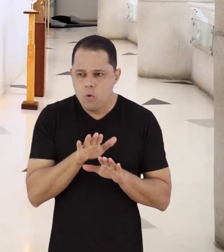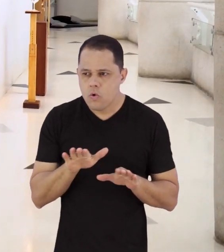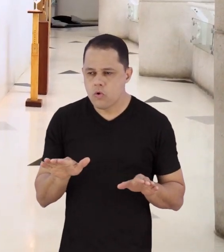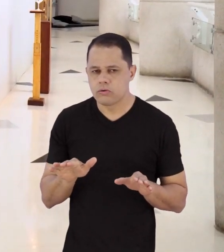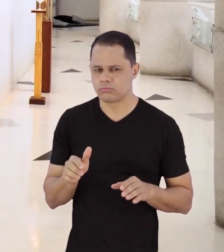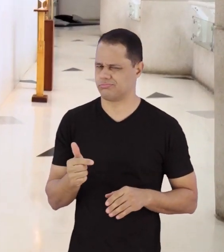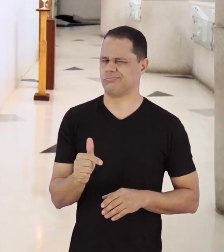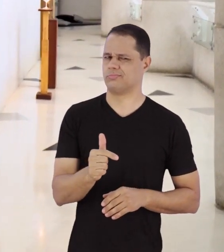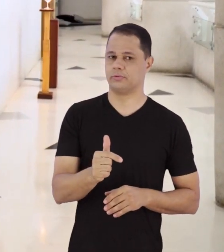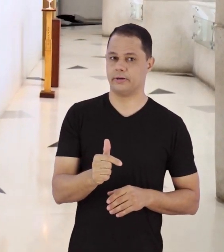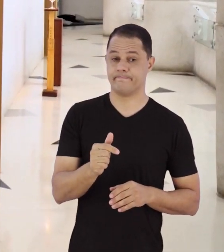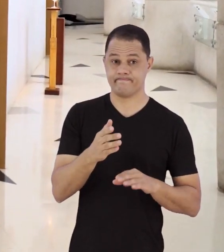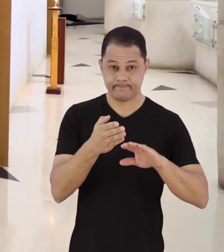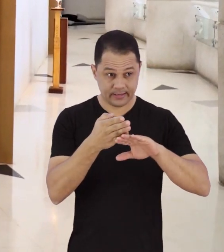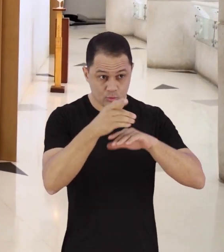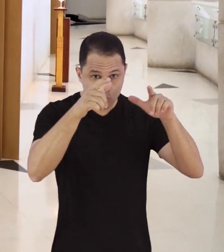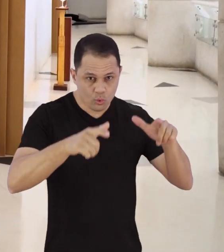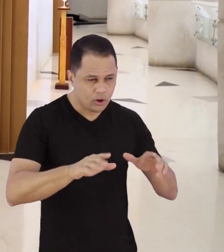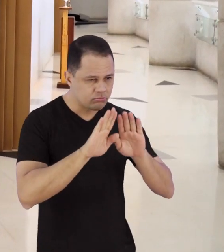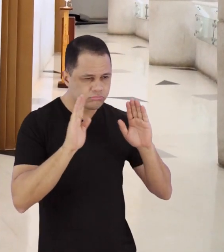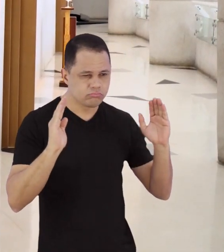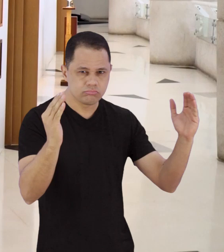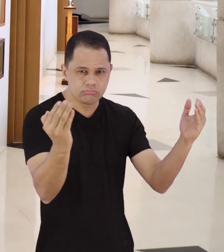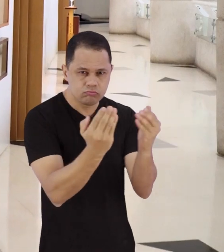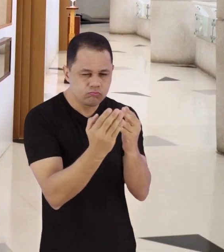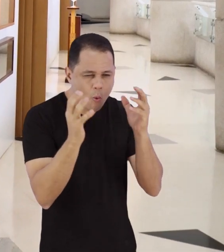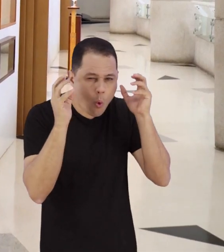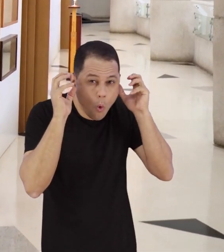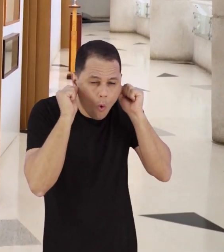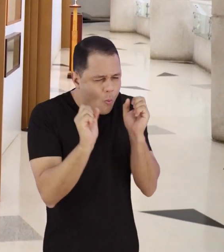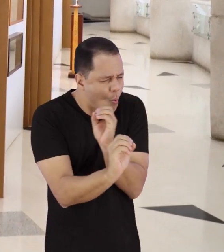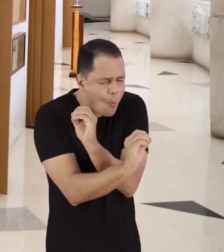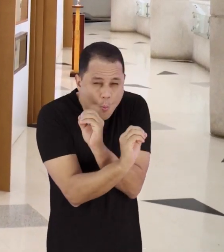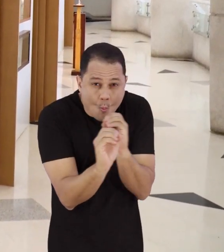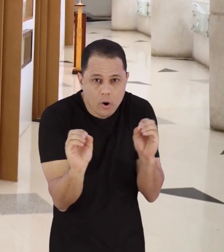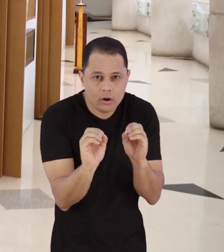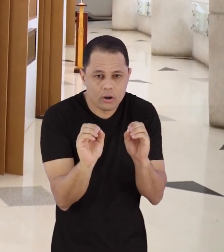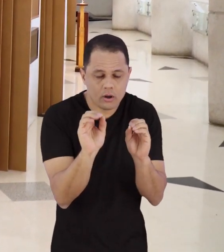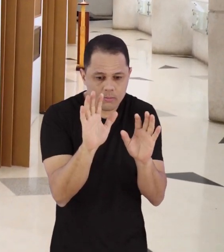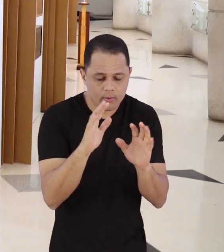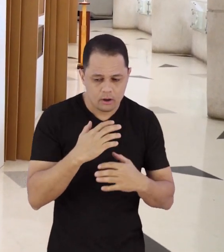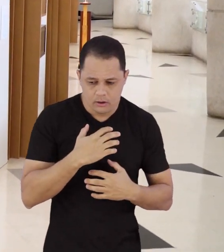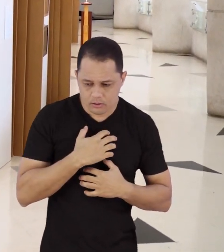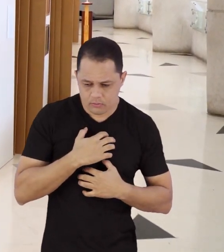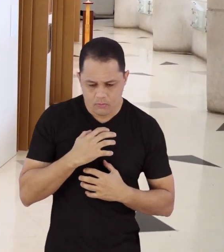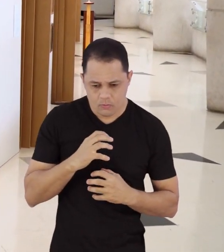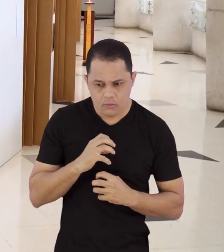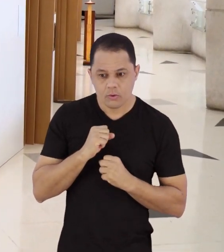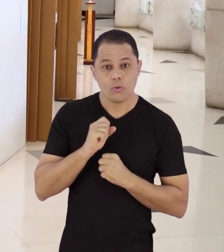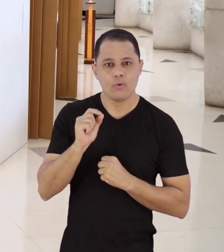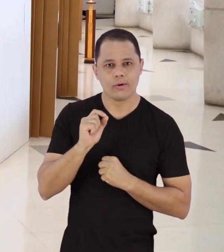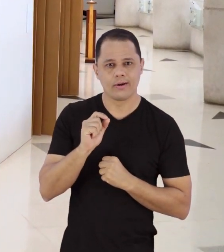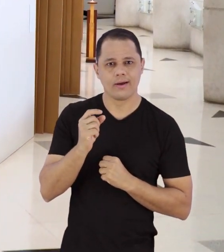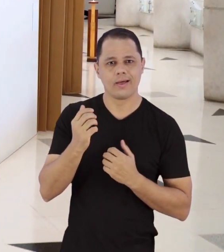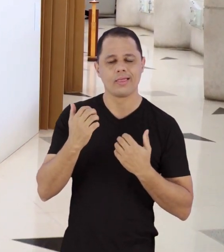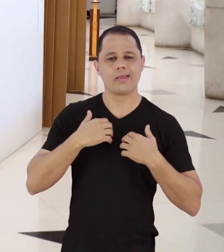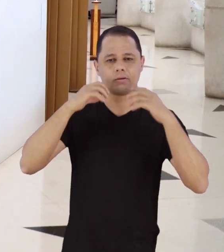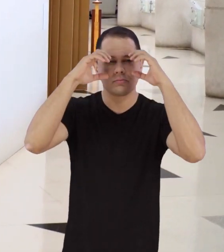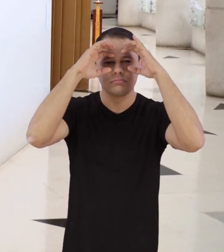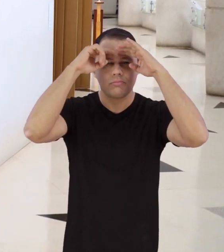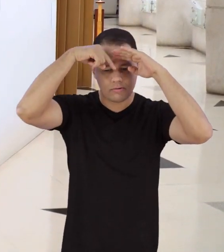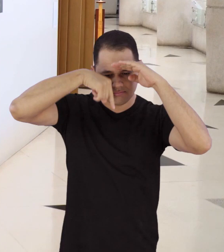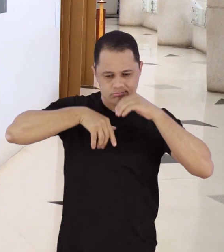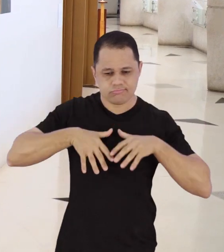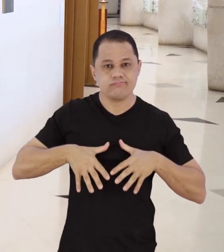anecoica, que é um cubículo totalmente vedado à entrada de som, e percebeu que ainda ouvia um som agudo do seu próprio sistema